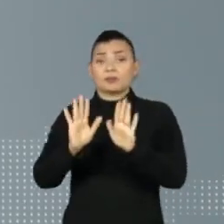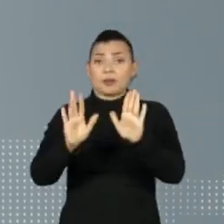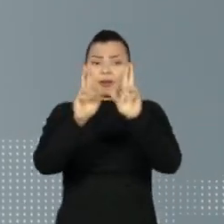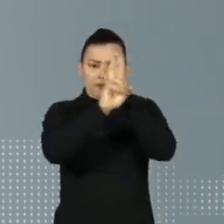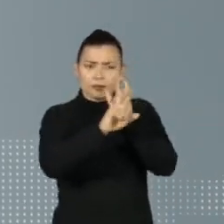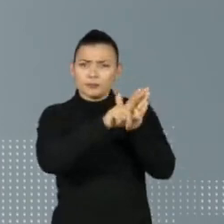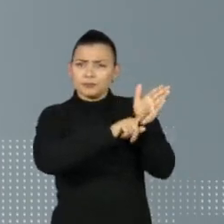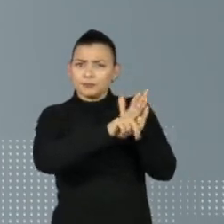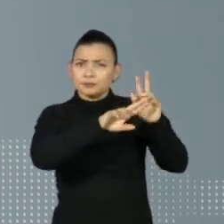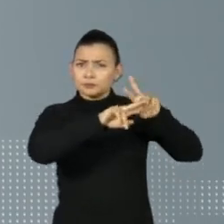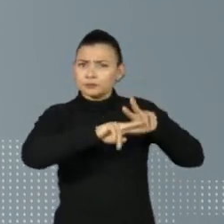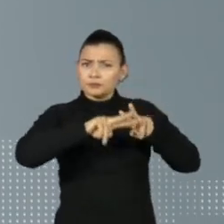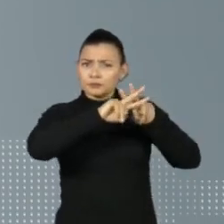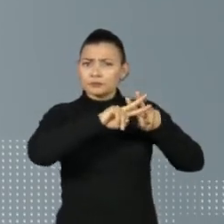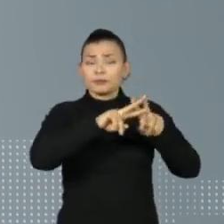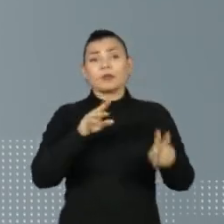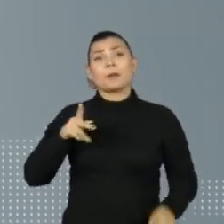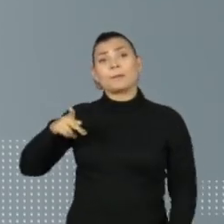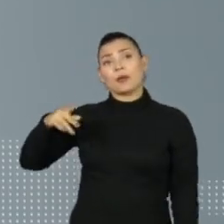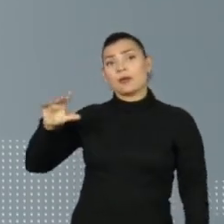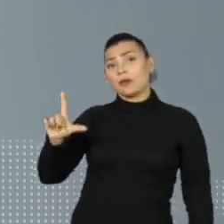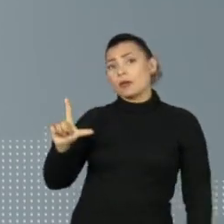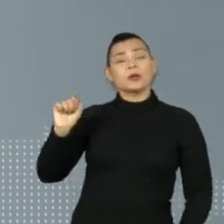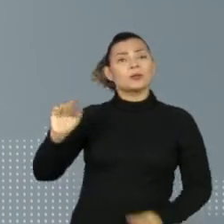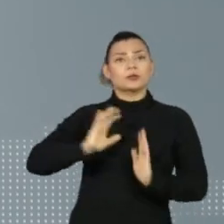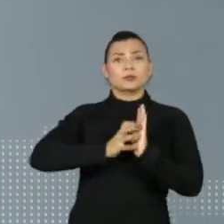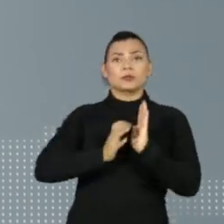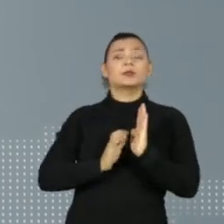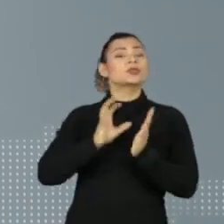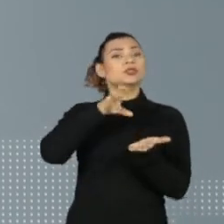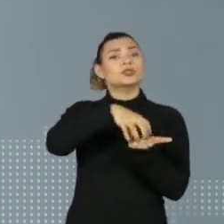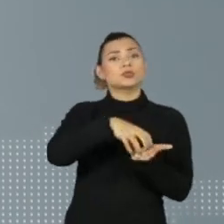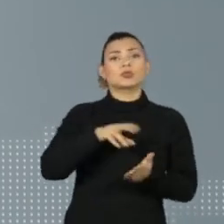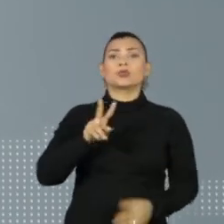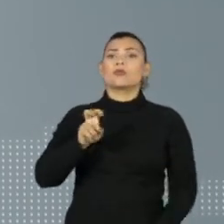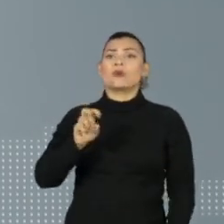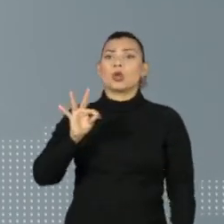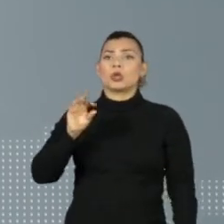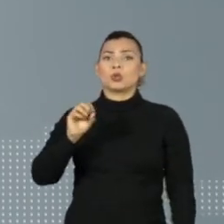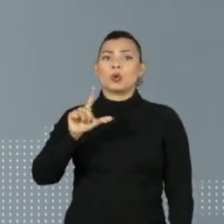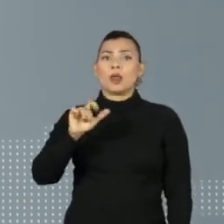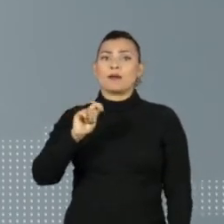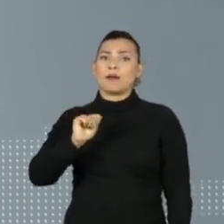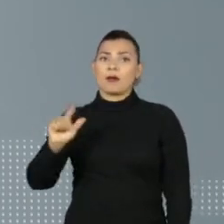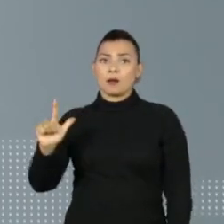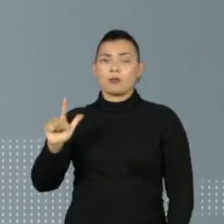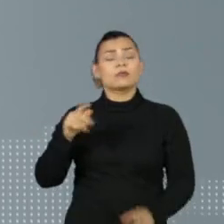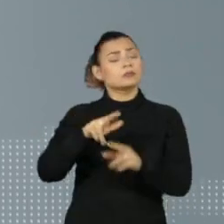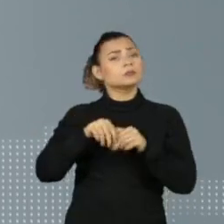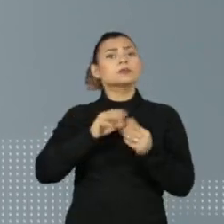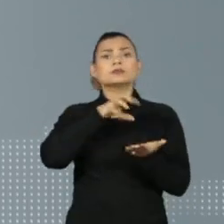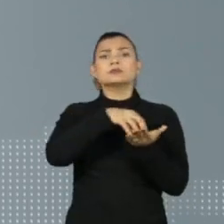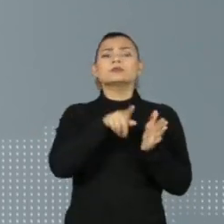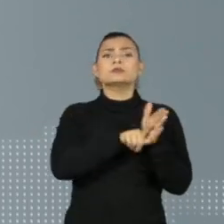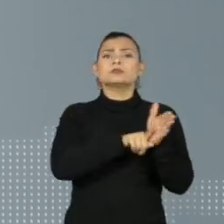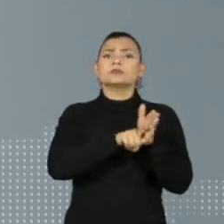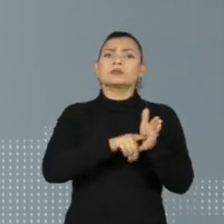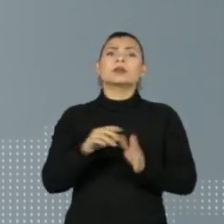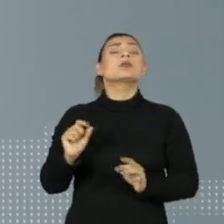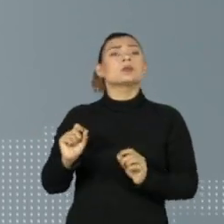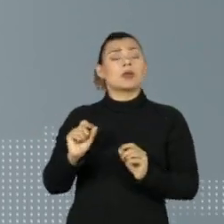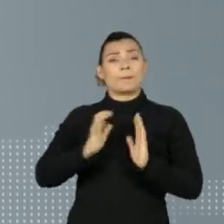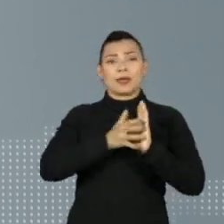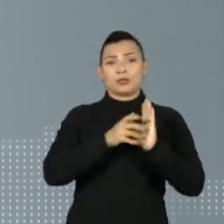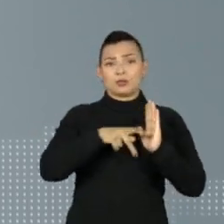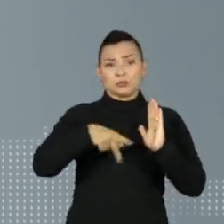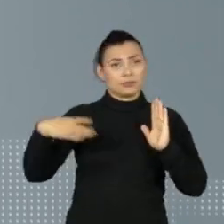relatório divulgado pelo PL foi feito pelo Instituto Voto Legal. Pelas contas apresentadas à Justiça Eleitoral pelo PL, o partido de